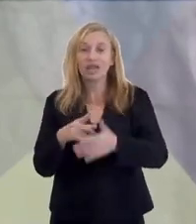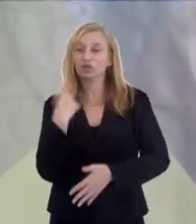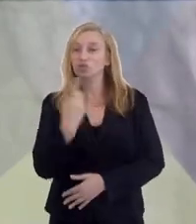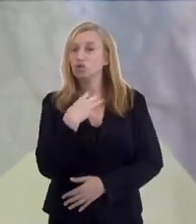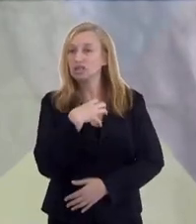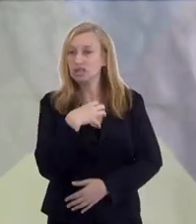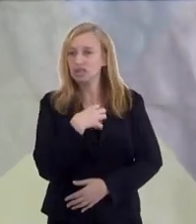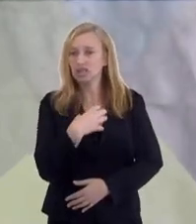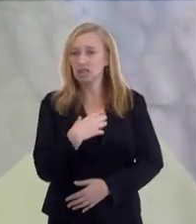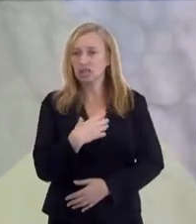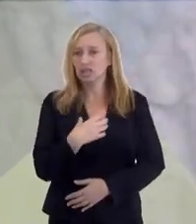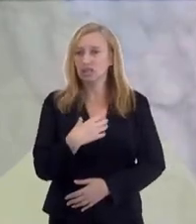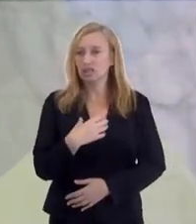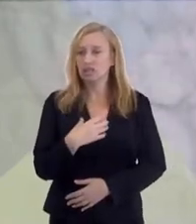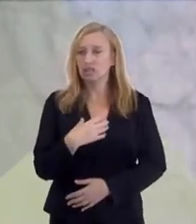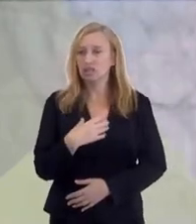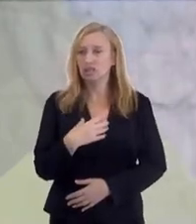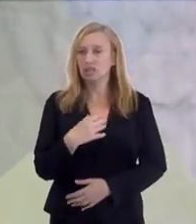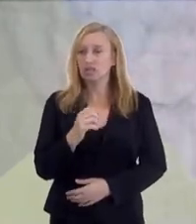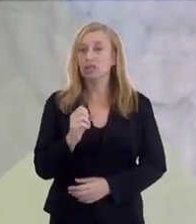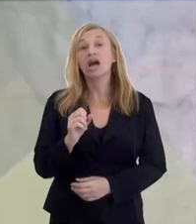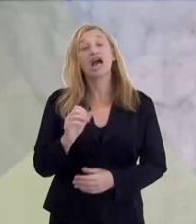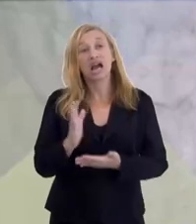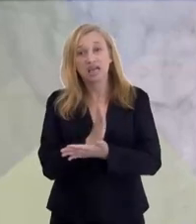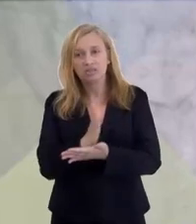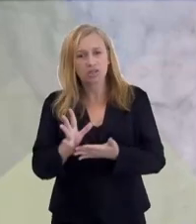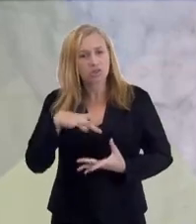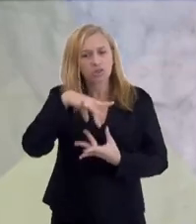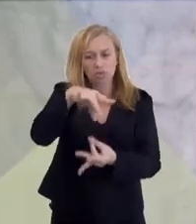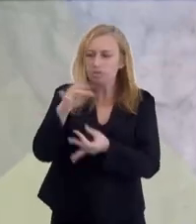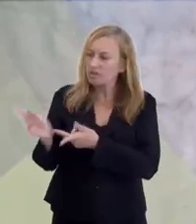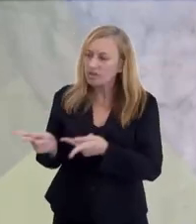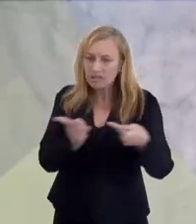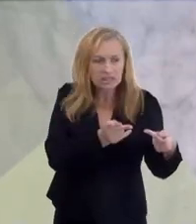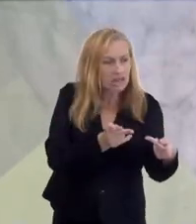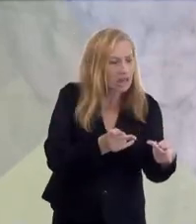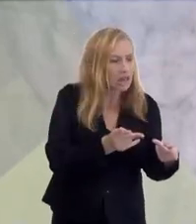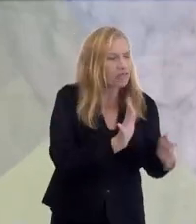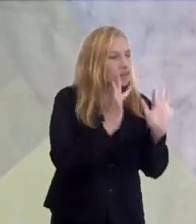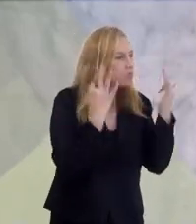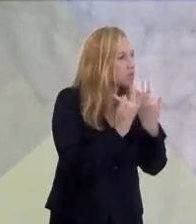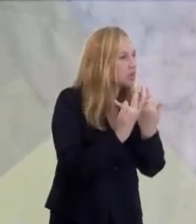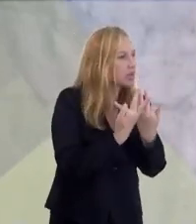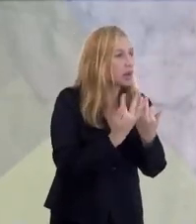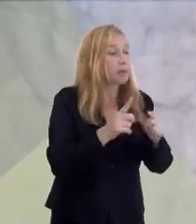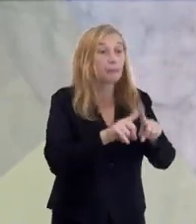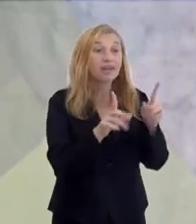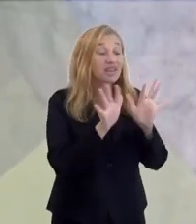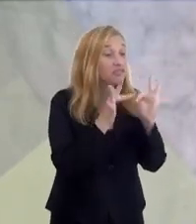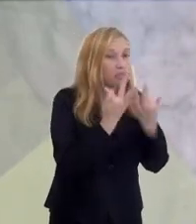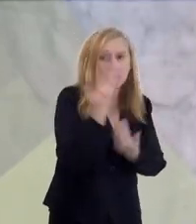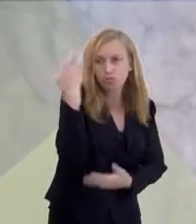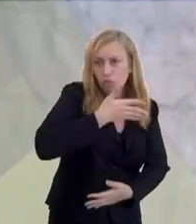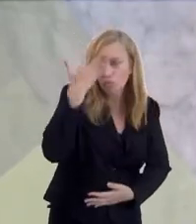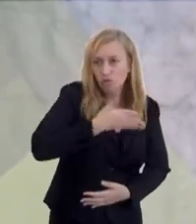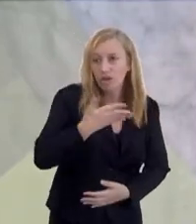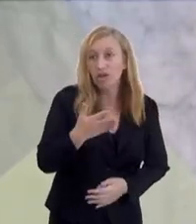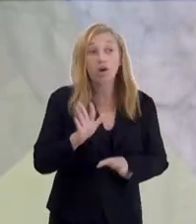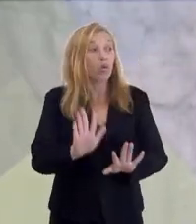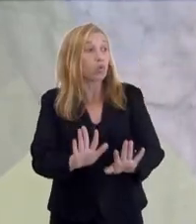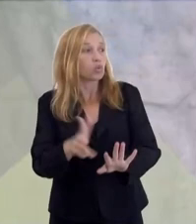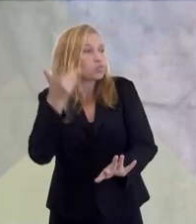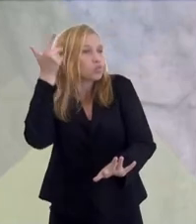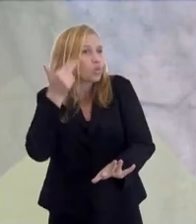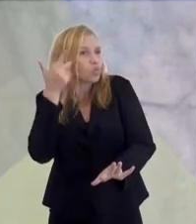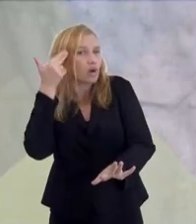desses parentes vêm até visitar as pessoas, mas as pessoas não vêm. O caminho mais natural é quando a gente está dormindo,